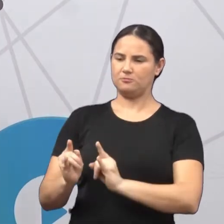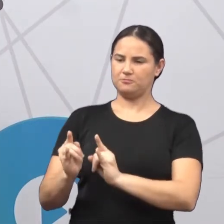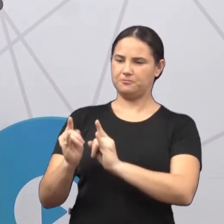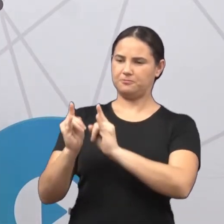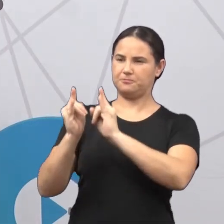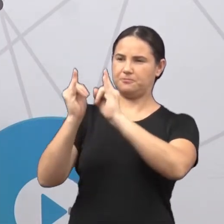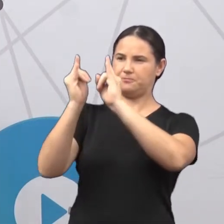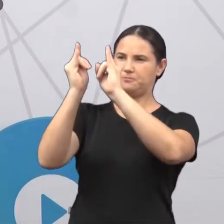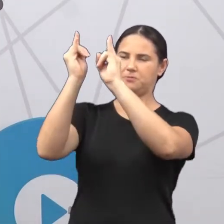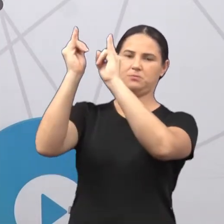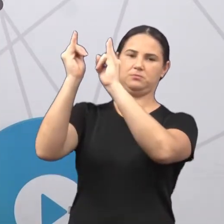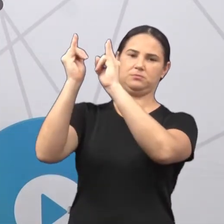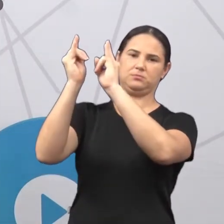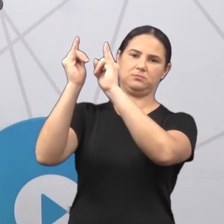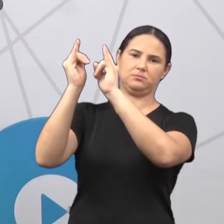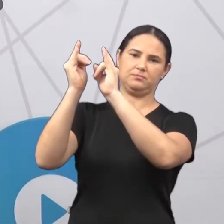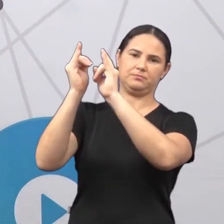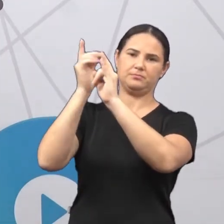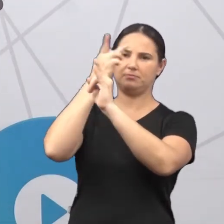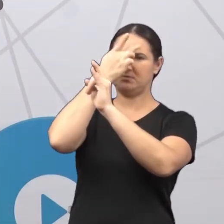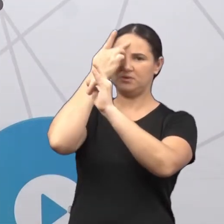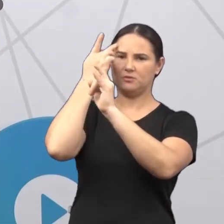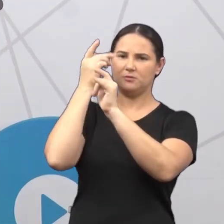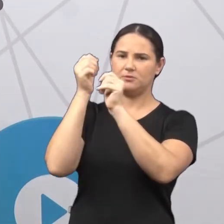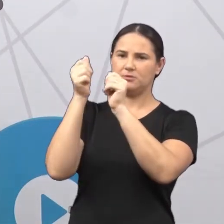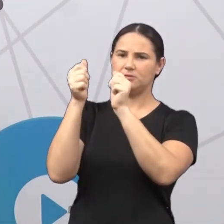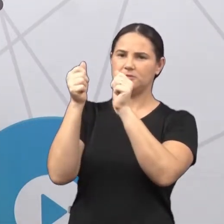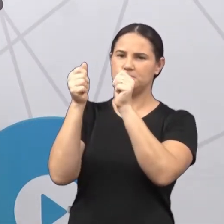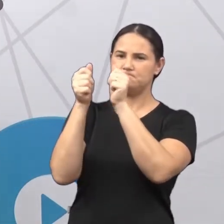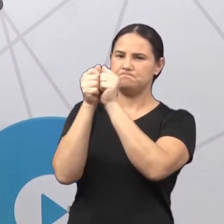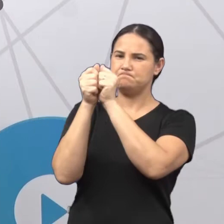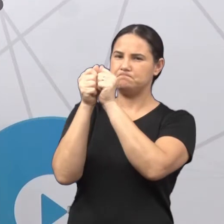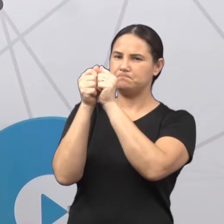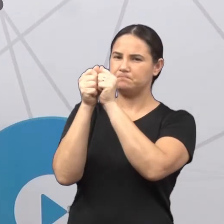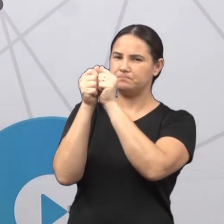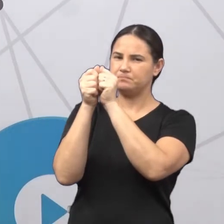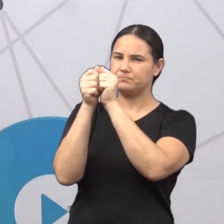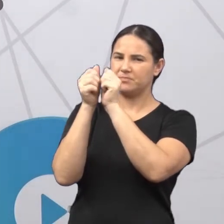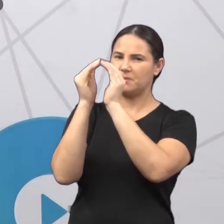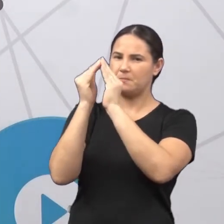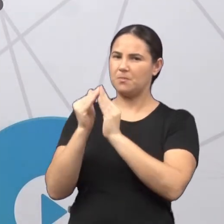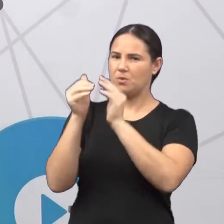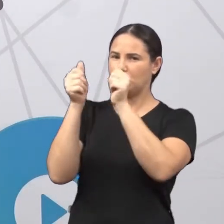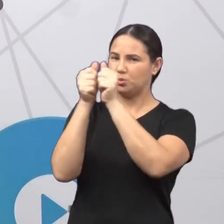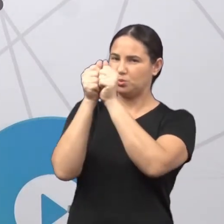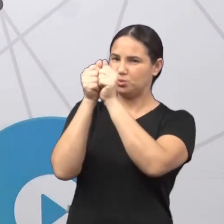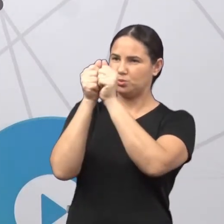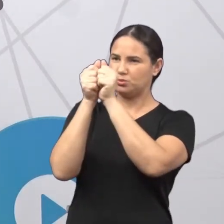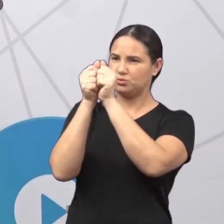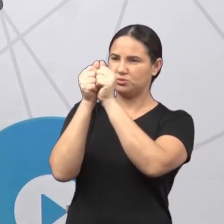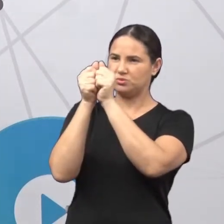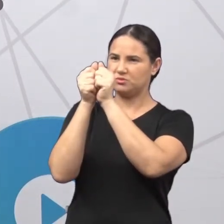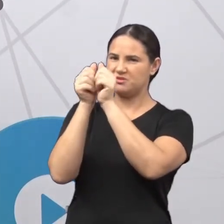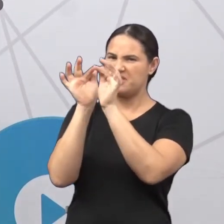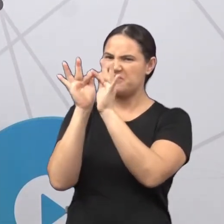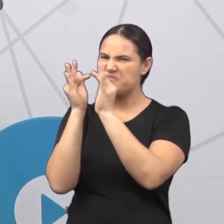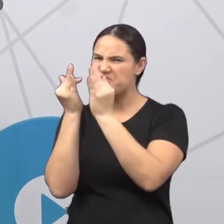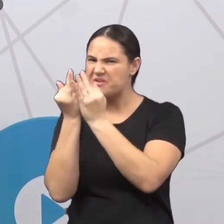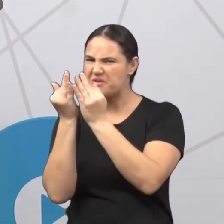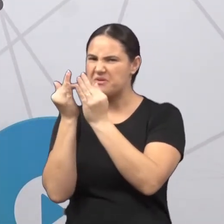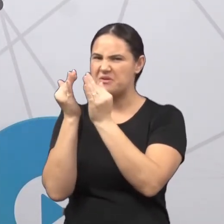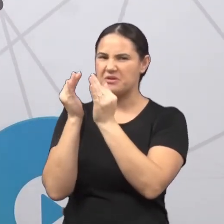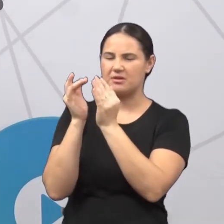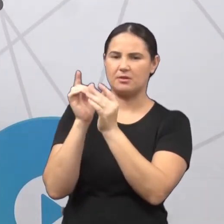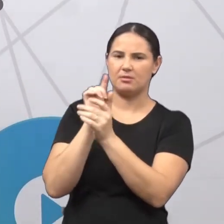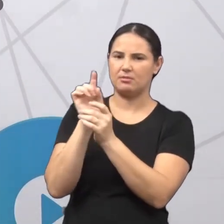fechados. Que são pessoas que moram bem juntinhas. Não são parentes. Não são, geralmente, são parentes. Não são da